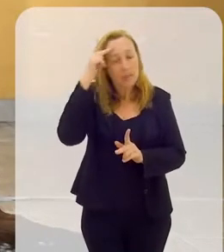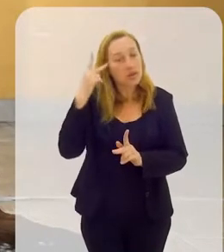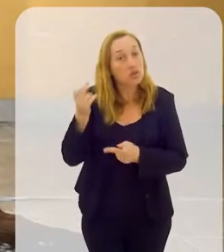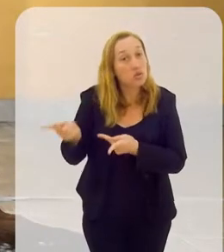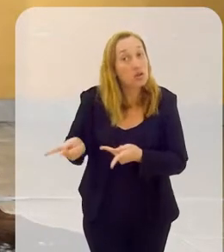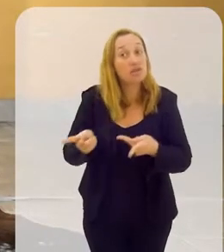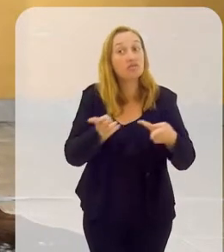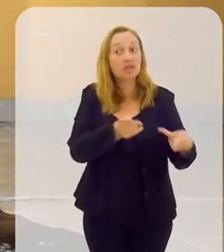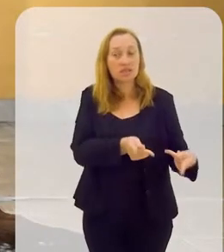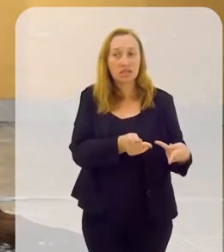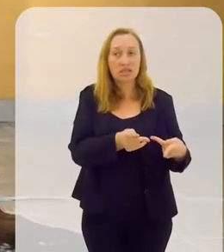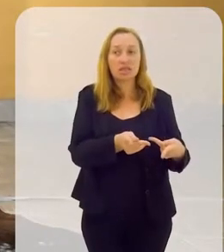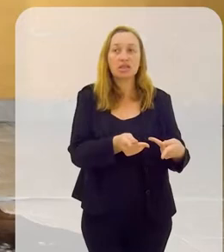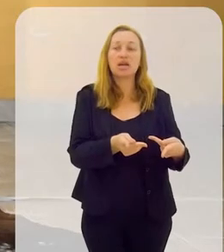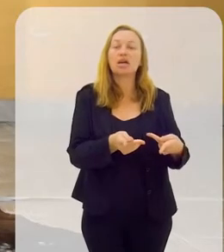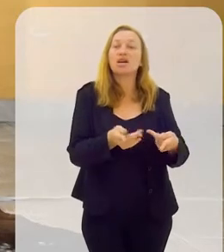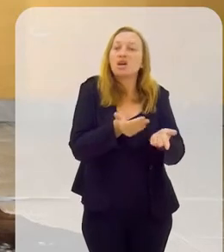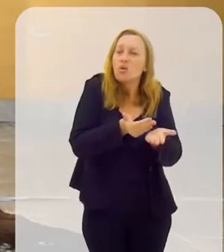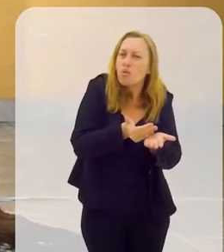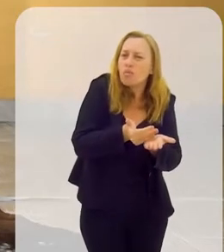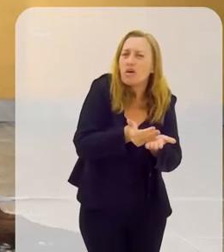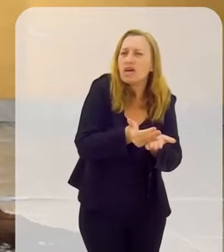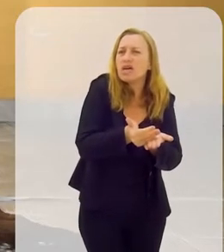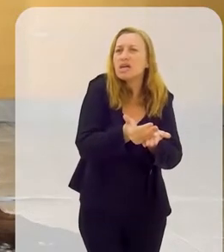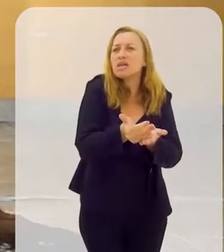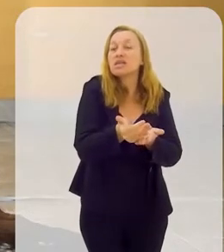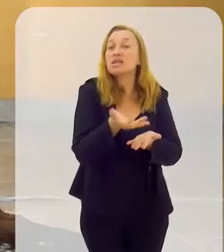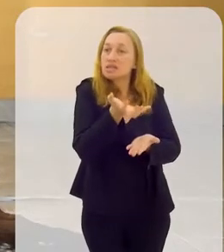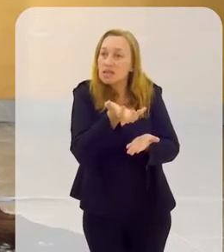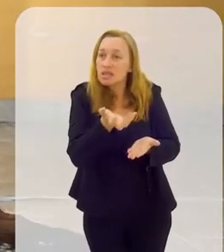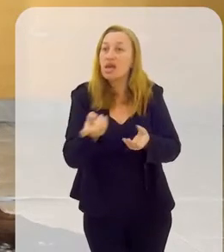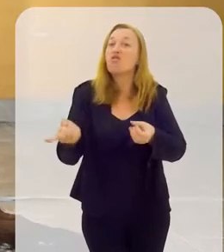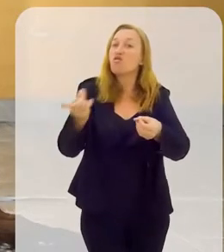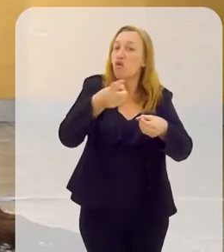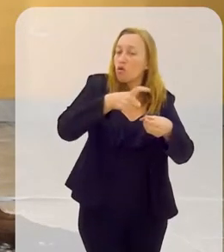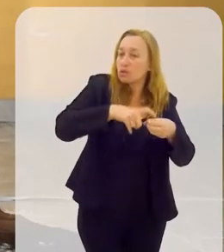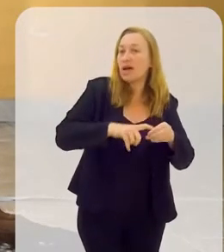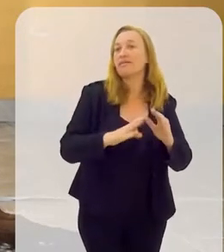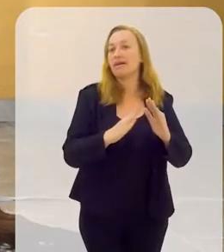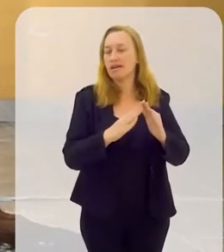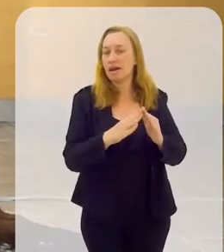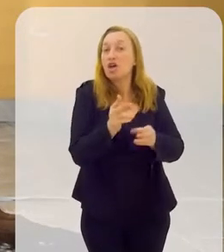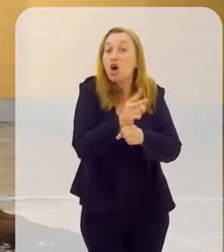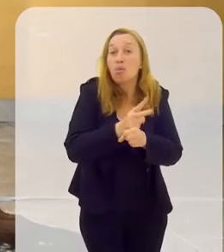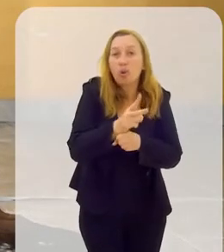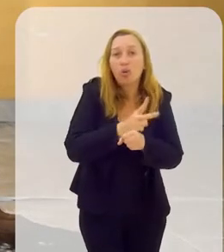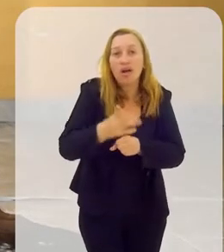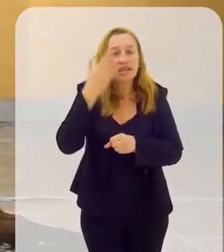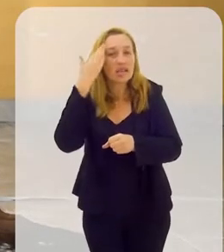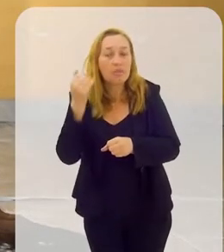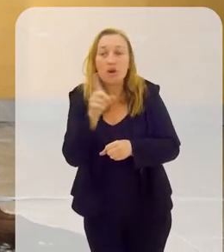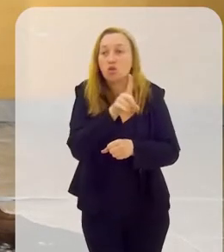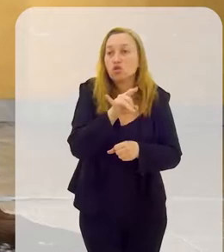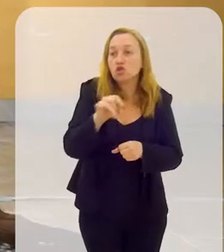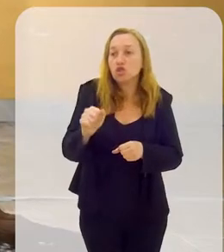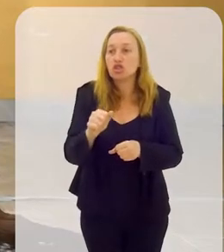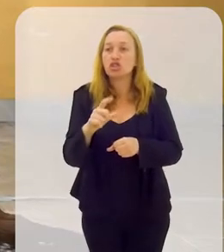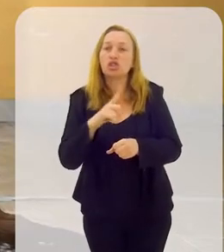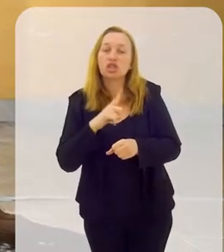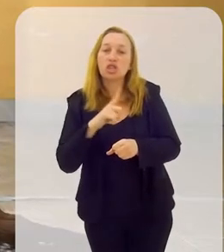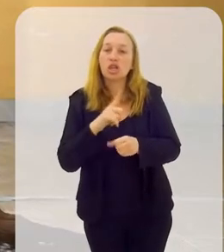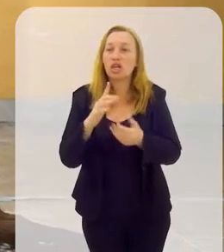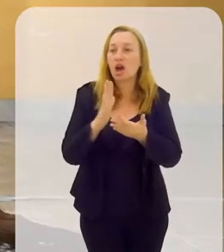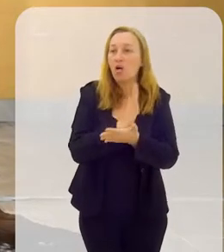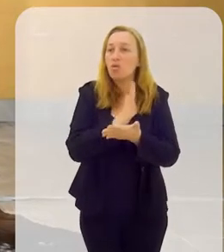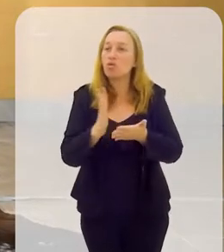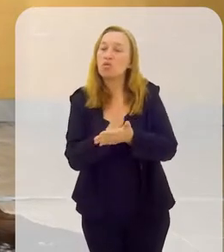veio procurar uma ajuda e dali ela começa a, se quiser voltar na casa, procura saber as datas, né, que